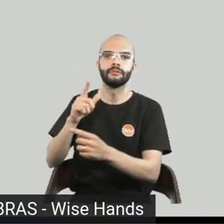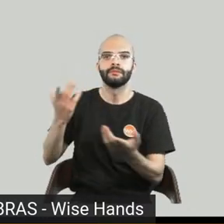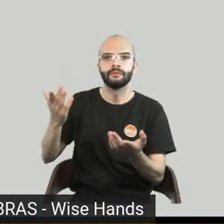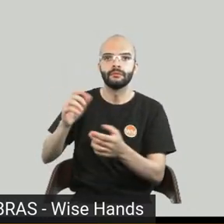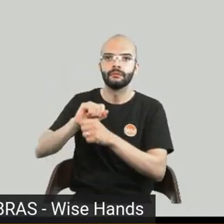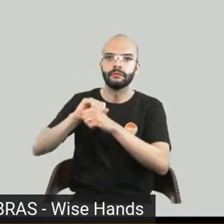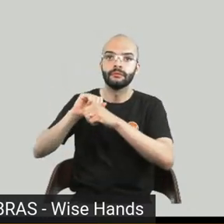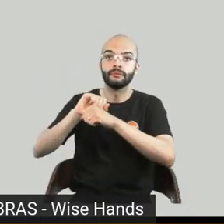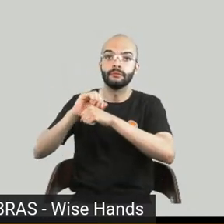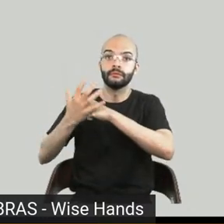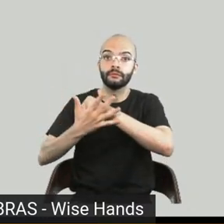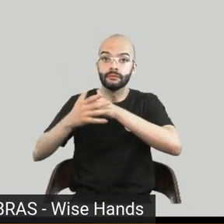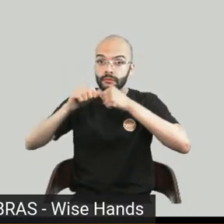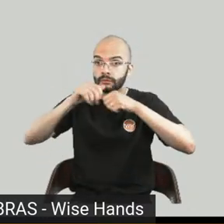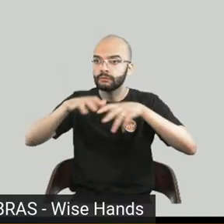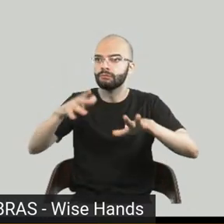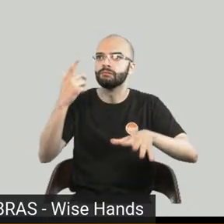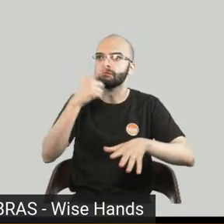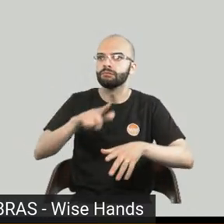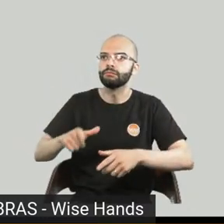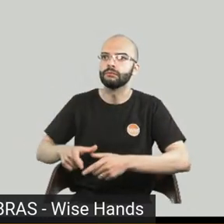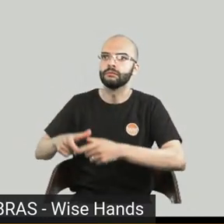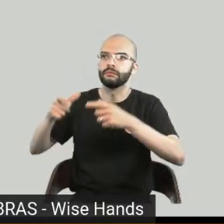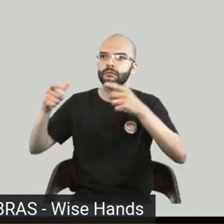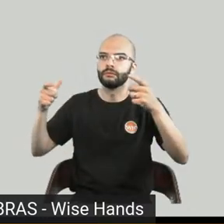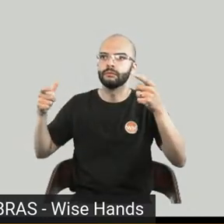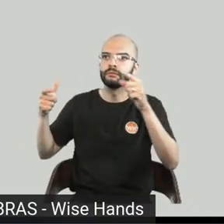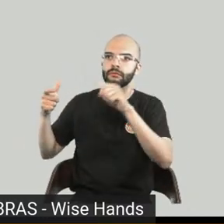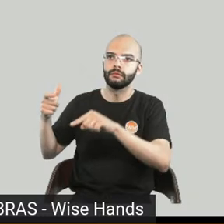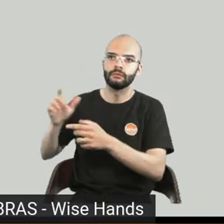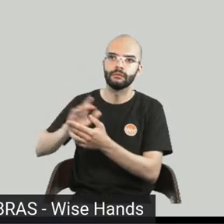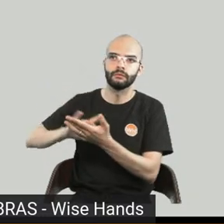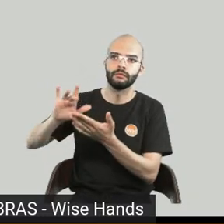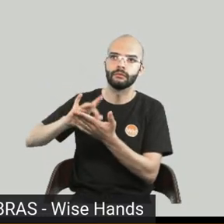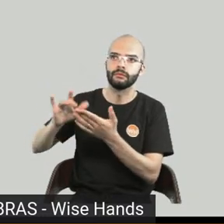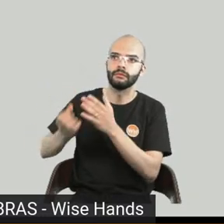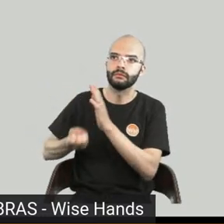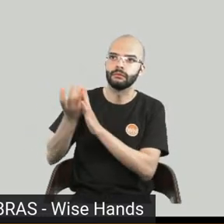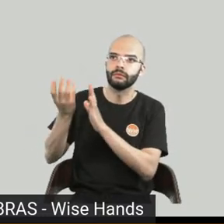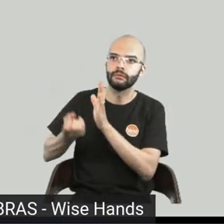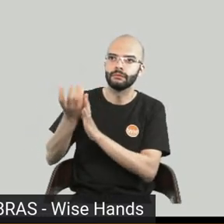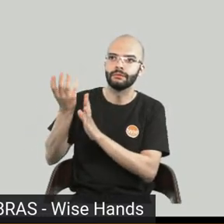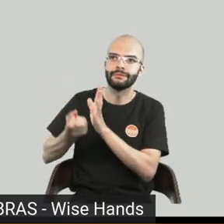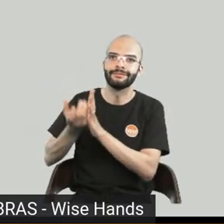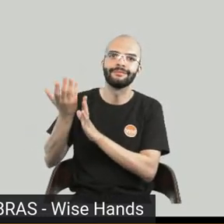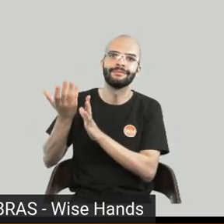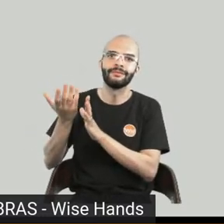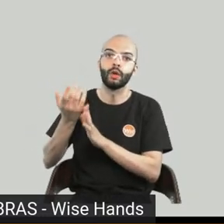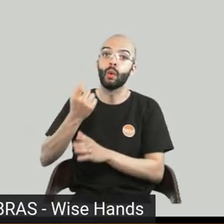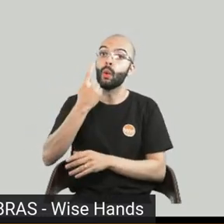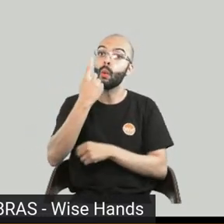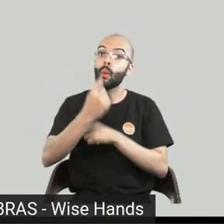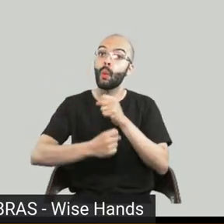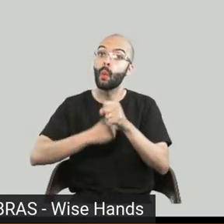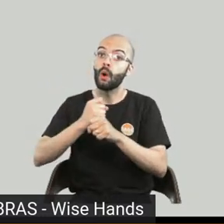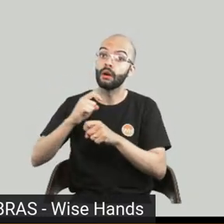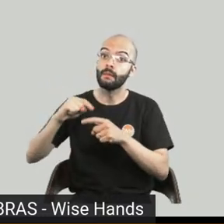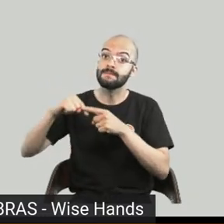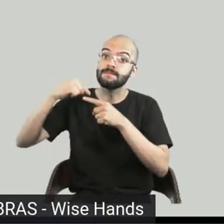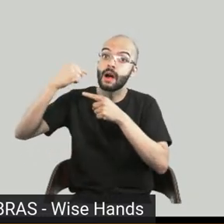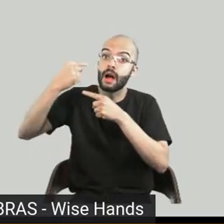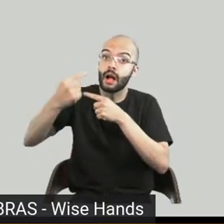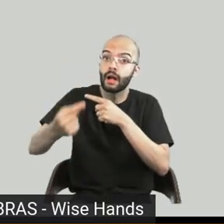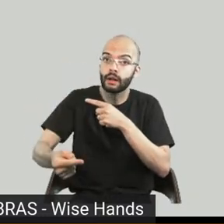essa estratégia. Hoje em dia, mais de um ano depois, esse crescimento em grande parte se sustenta,